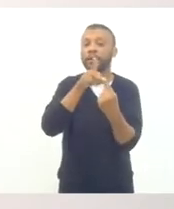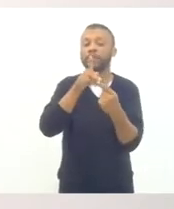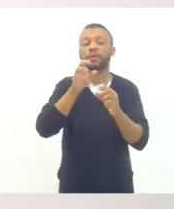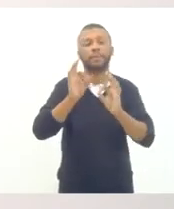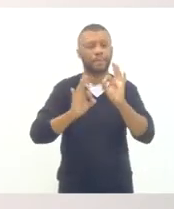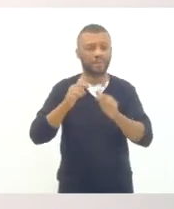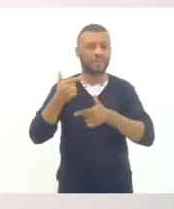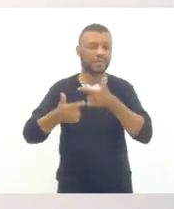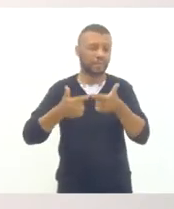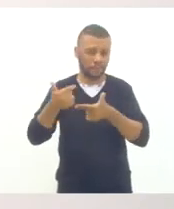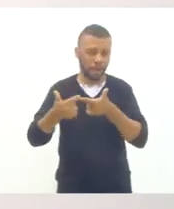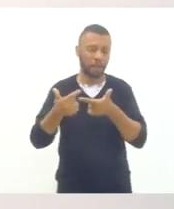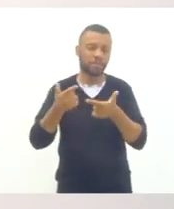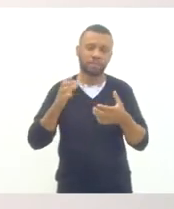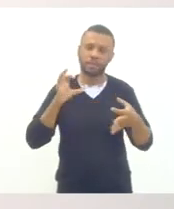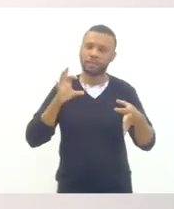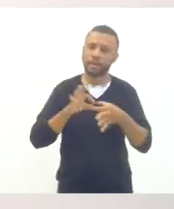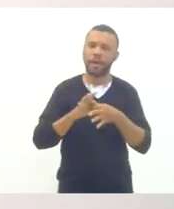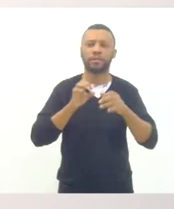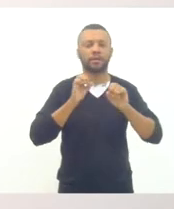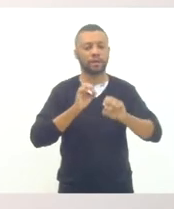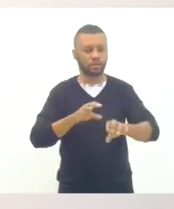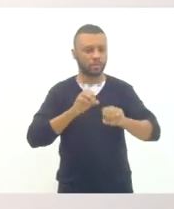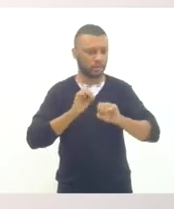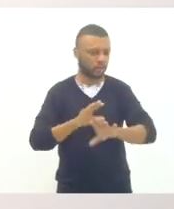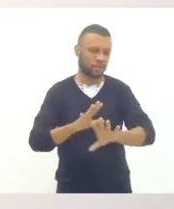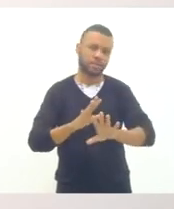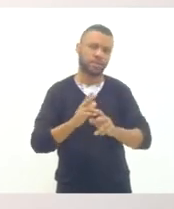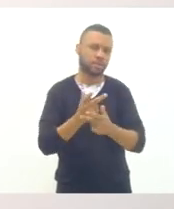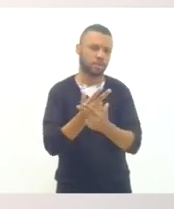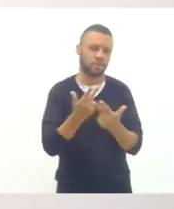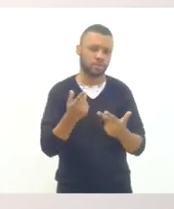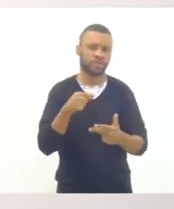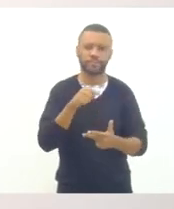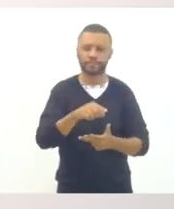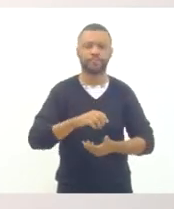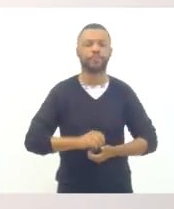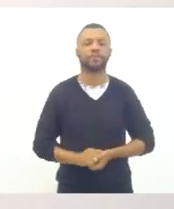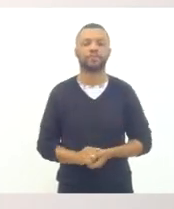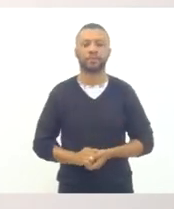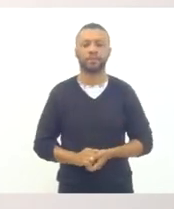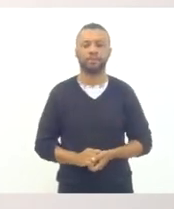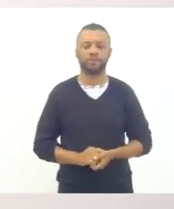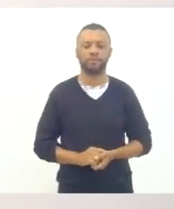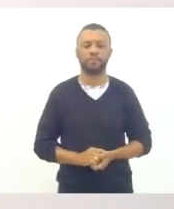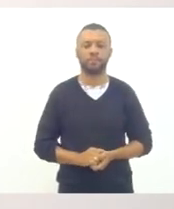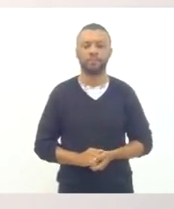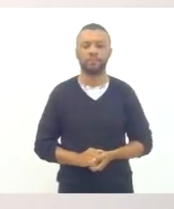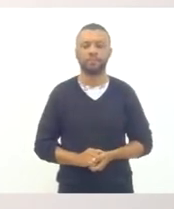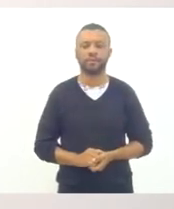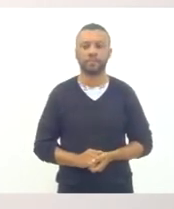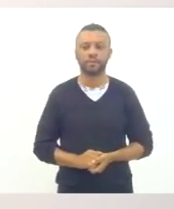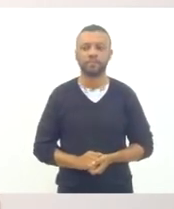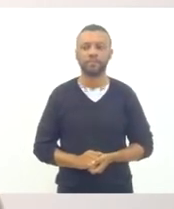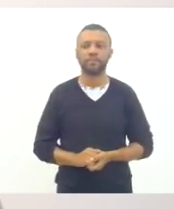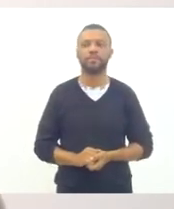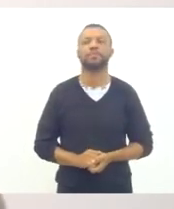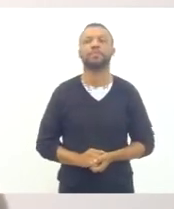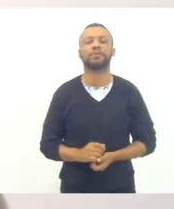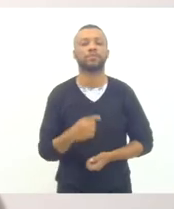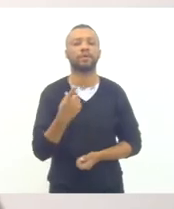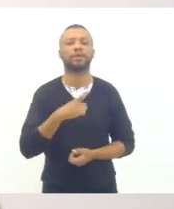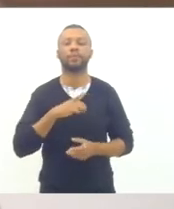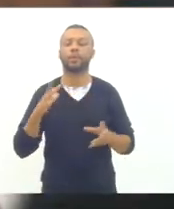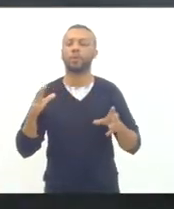de educação. Entendeu? E nós temos 122